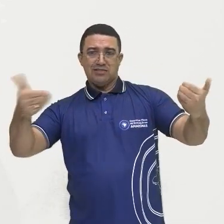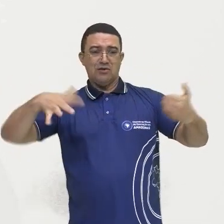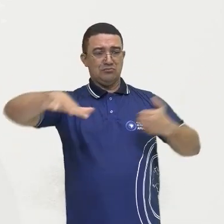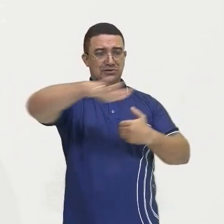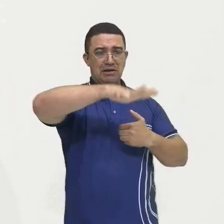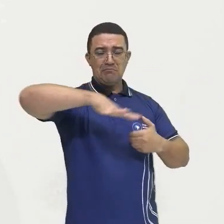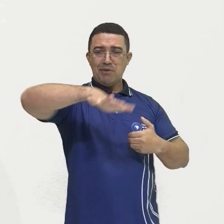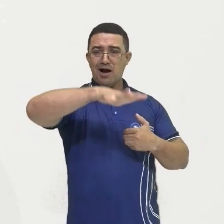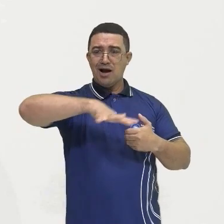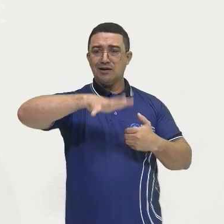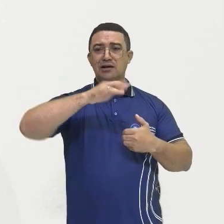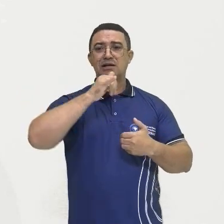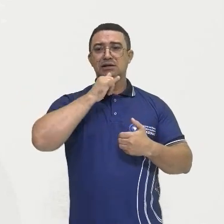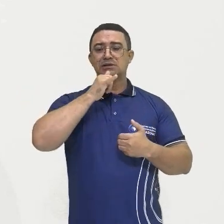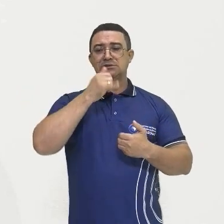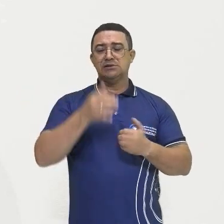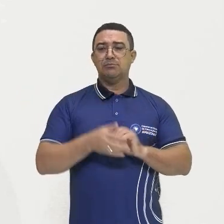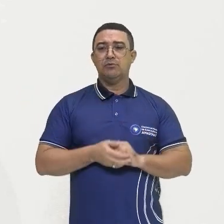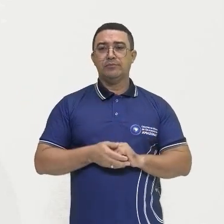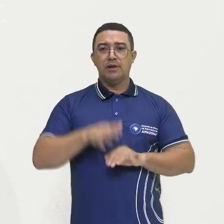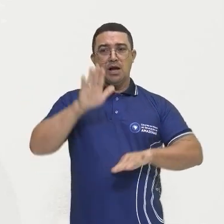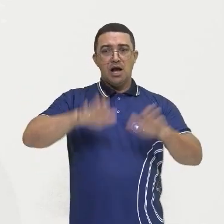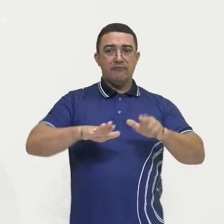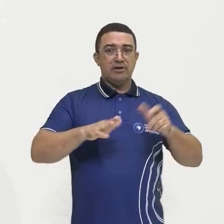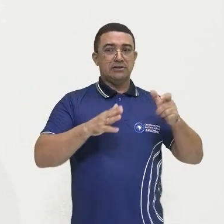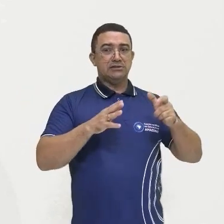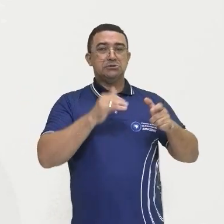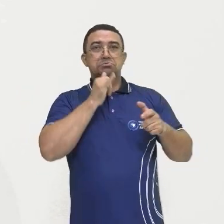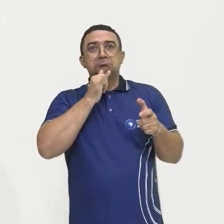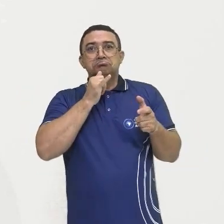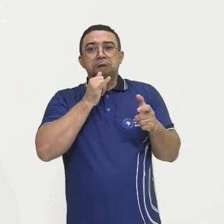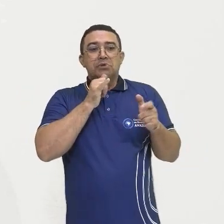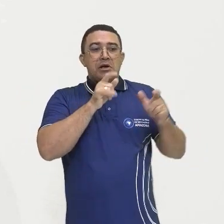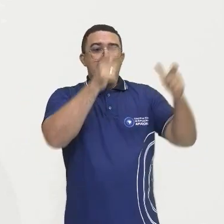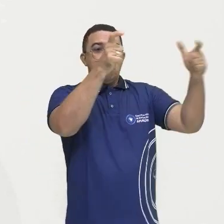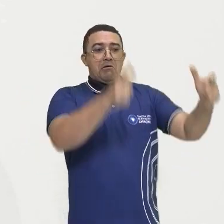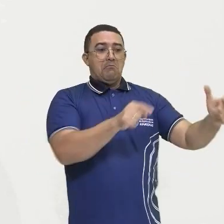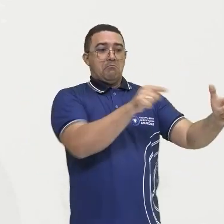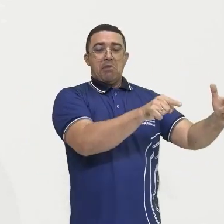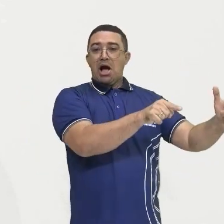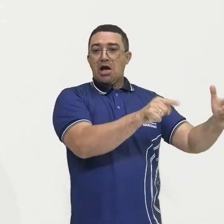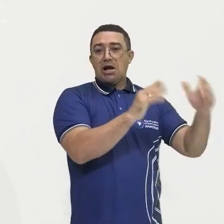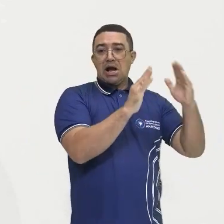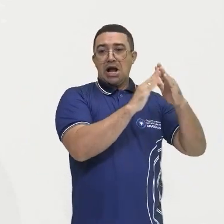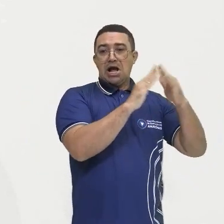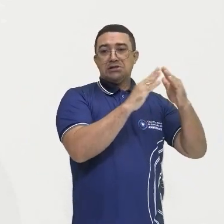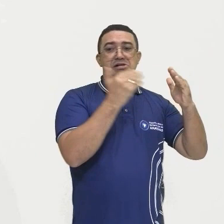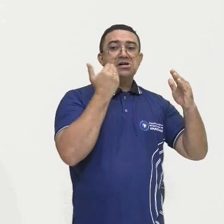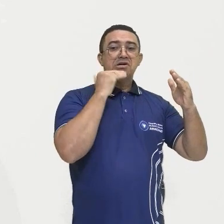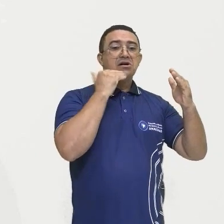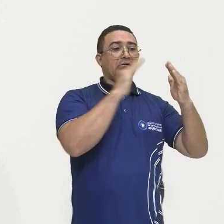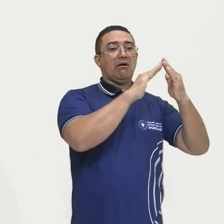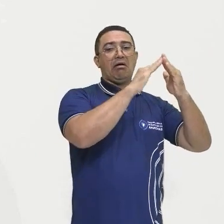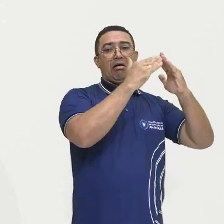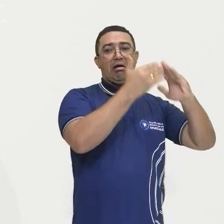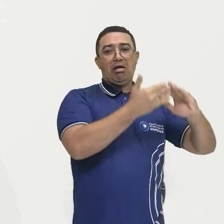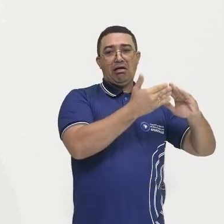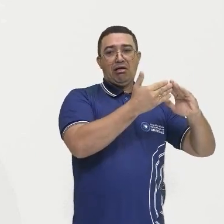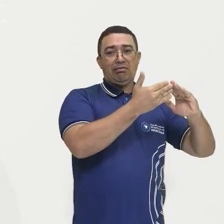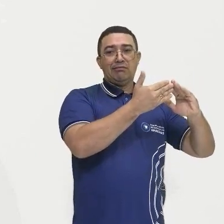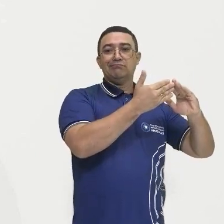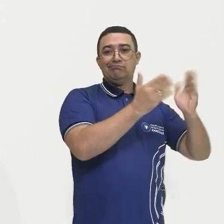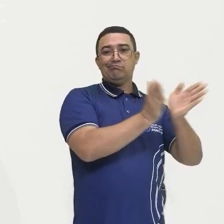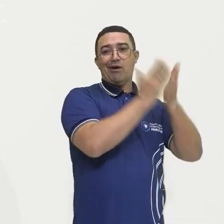né? Ali do espaço, às vezes a gente tem um bairro, de um lado a gente tem casas mais humildes, do outro a gente já tem prédios